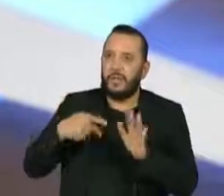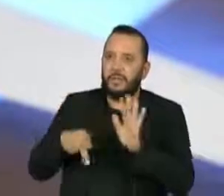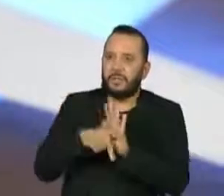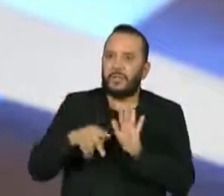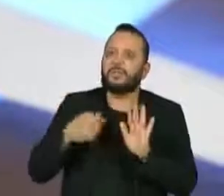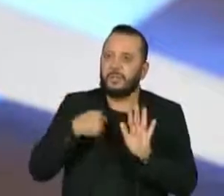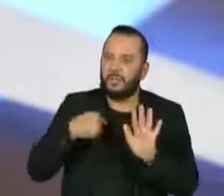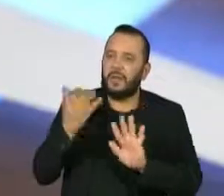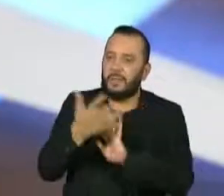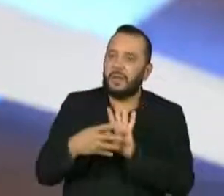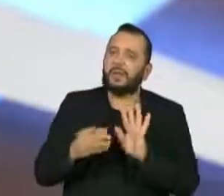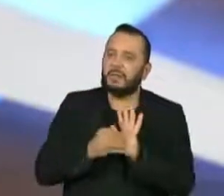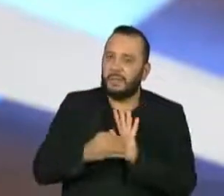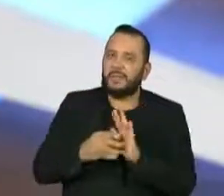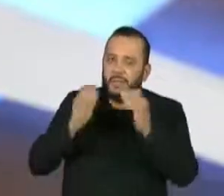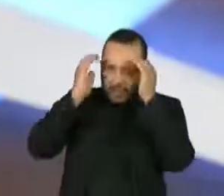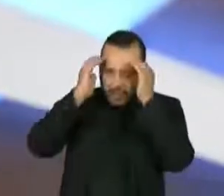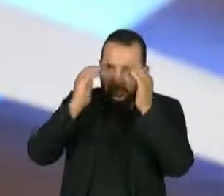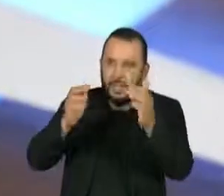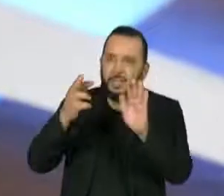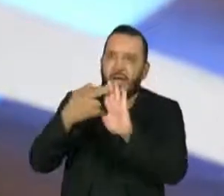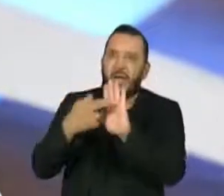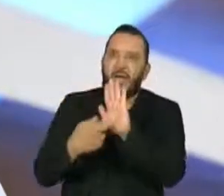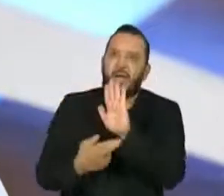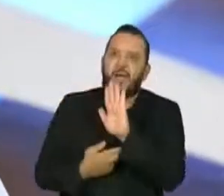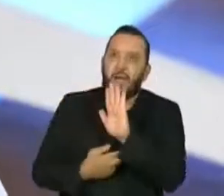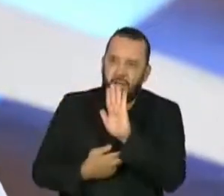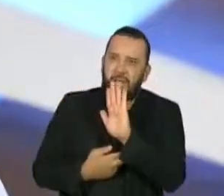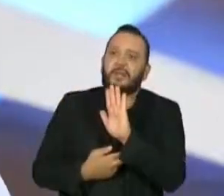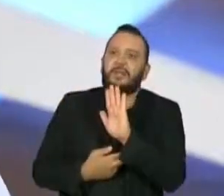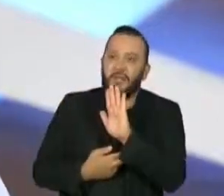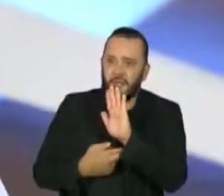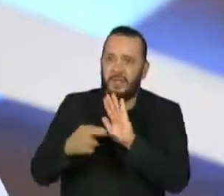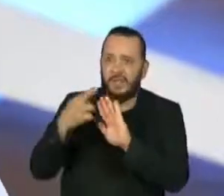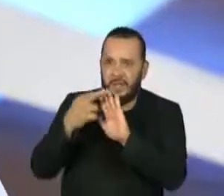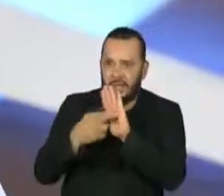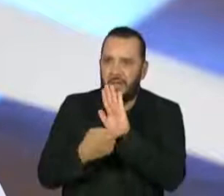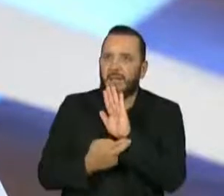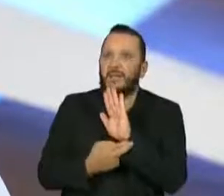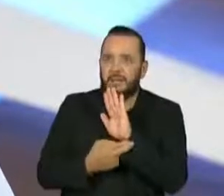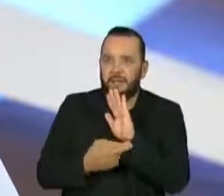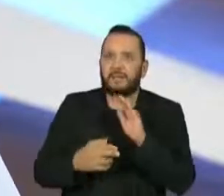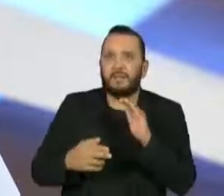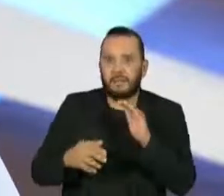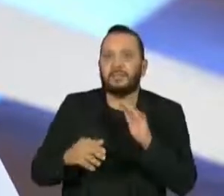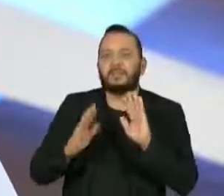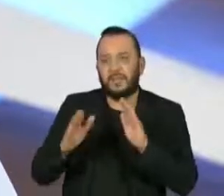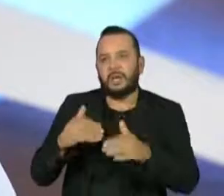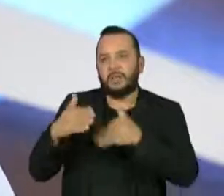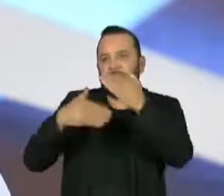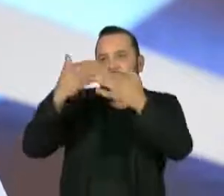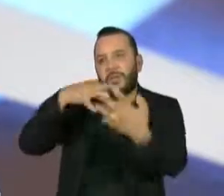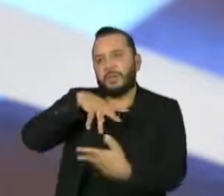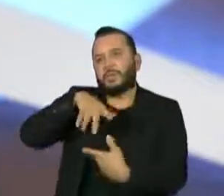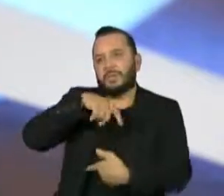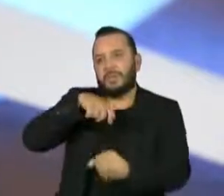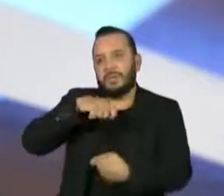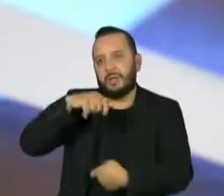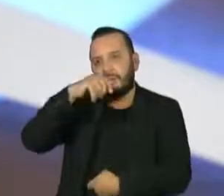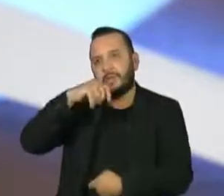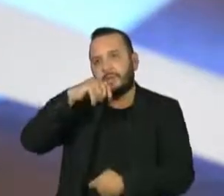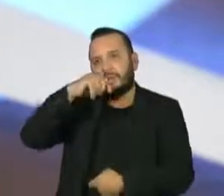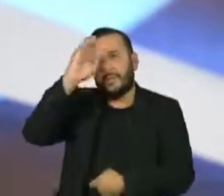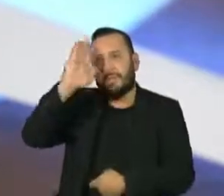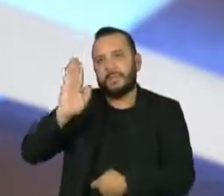que respeita o critério que dentro do desenvolvimento sustentável que o Brasil